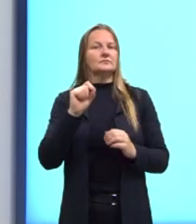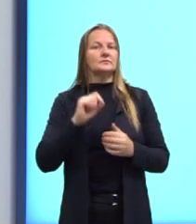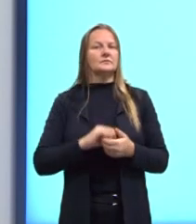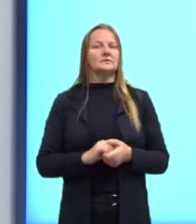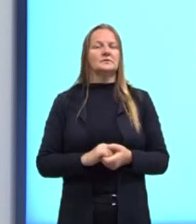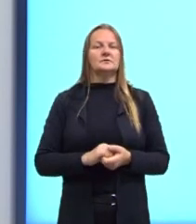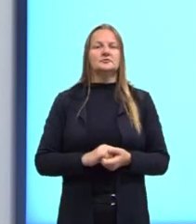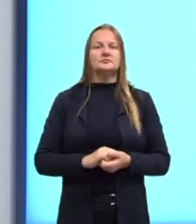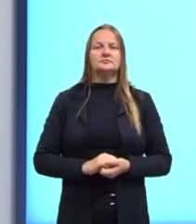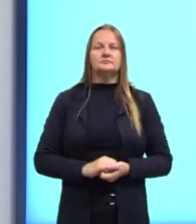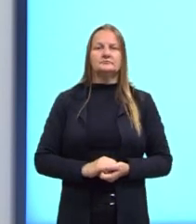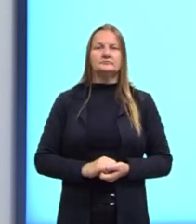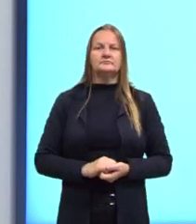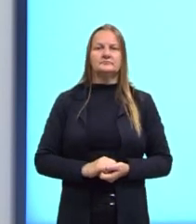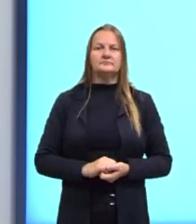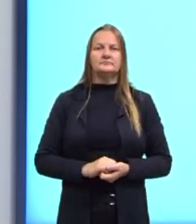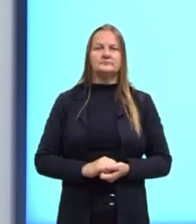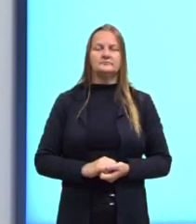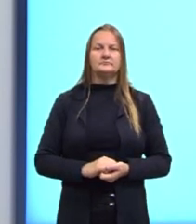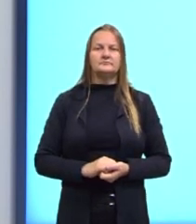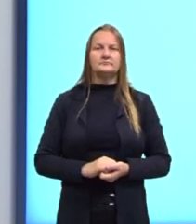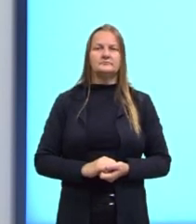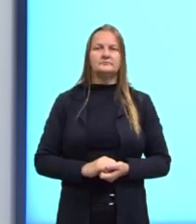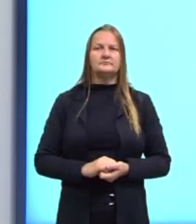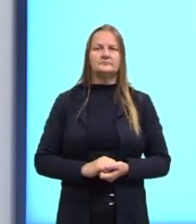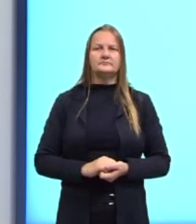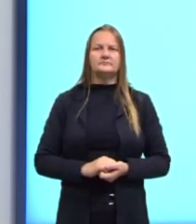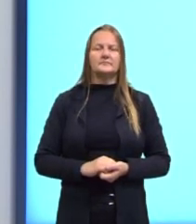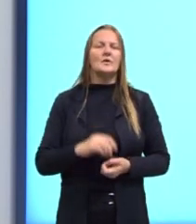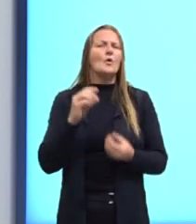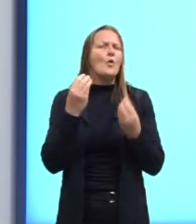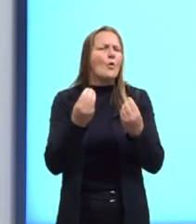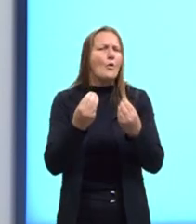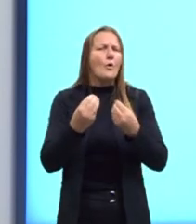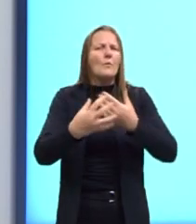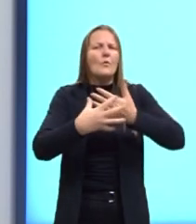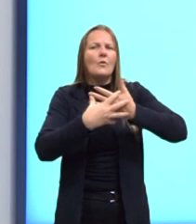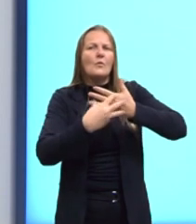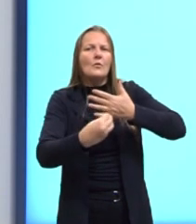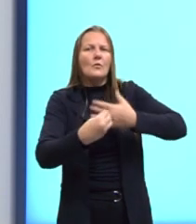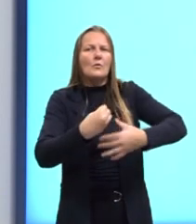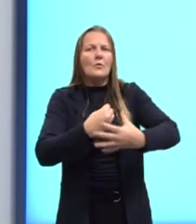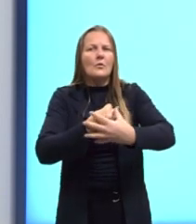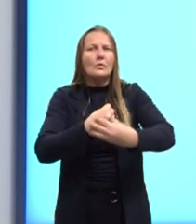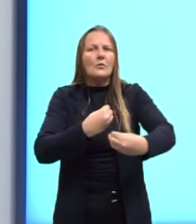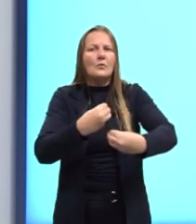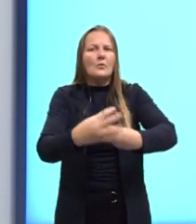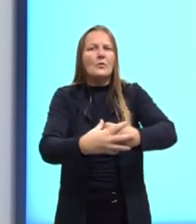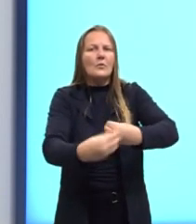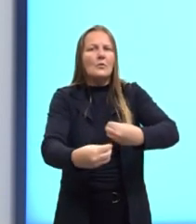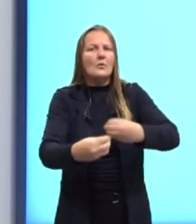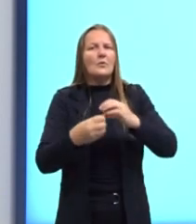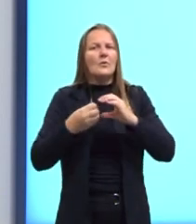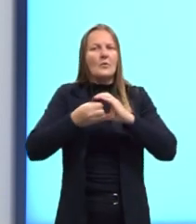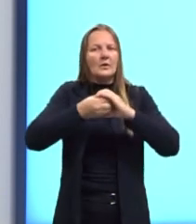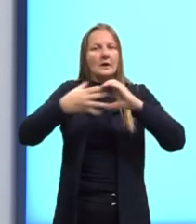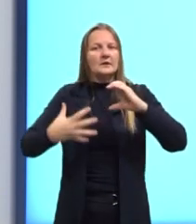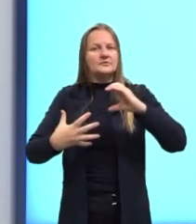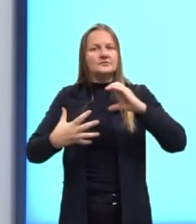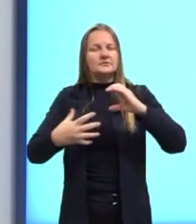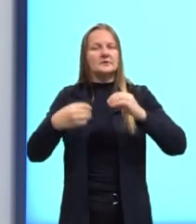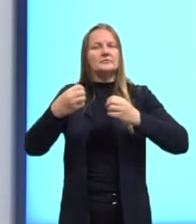elas vêm através do quê? Através, principalmente, né? De mutações genéticas.